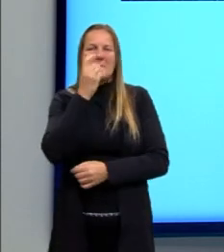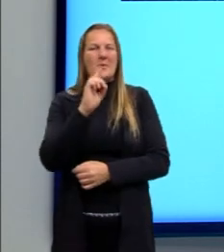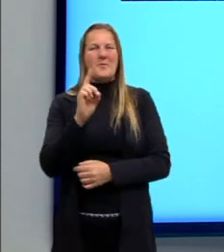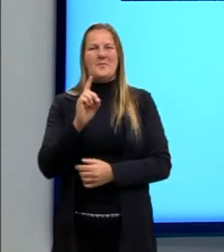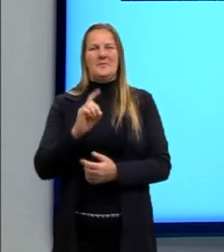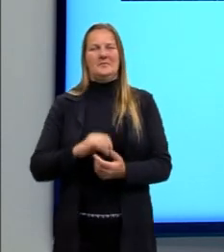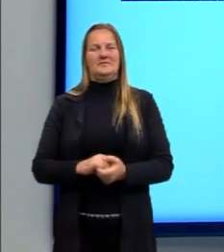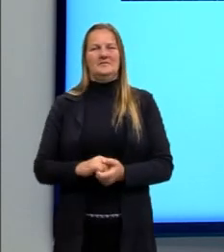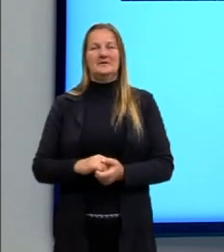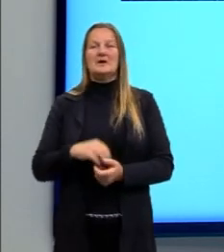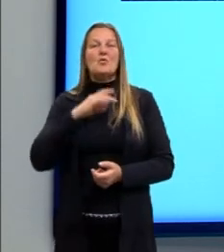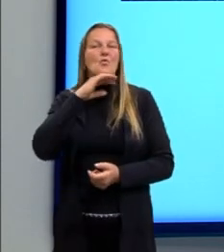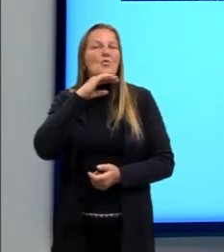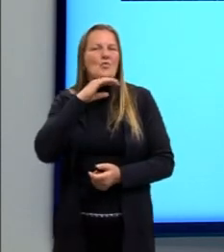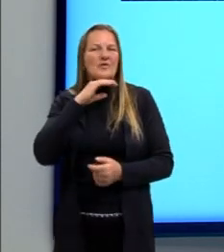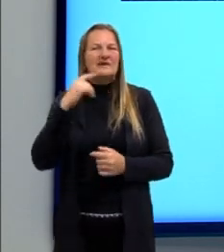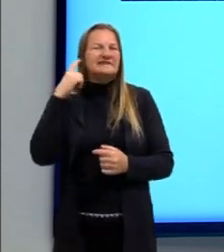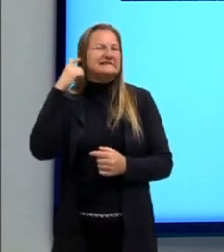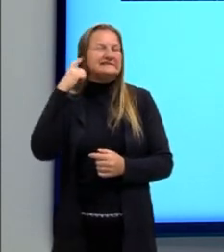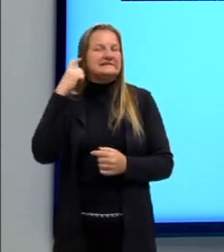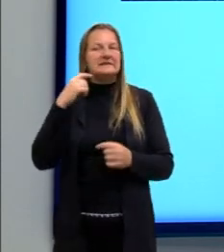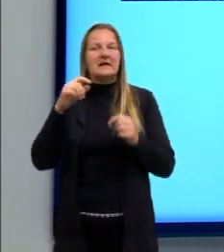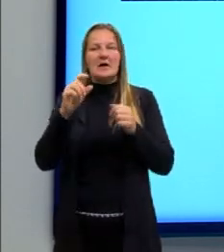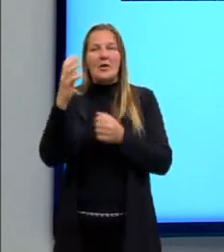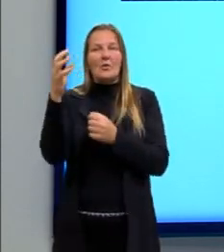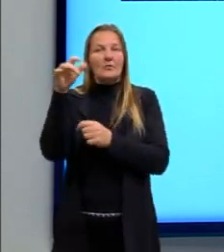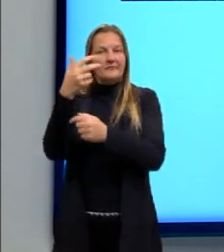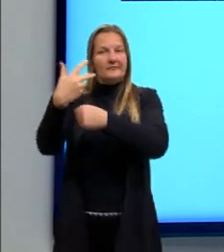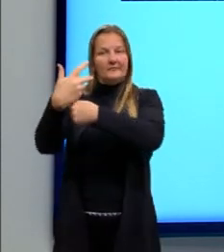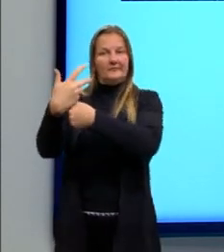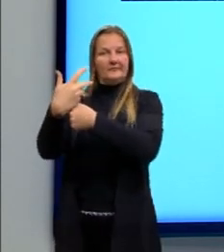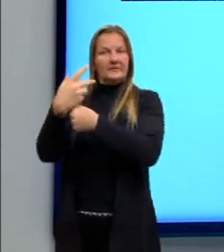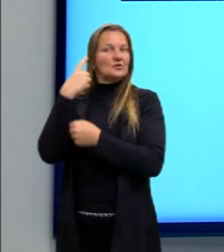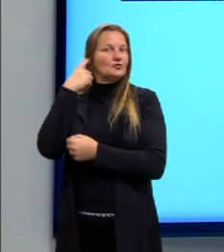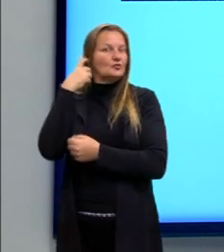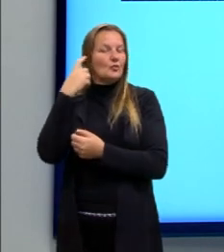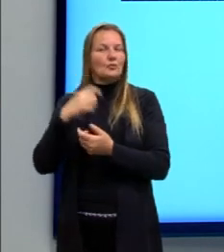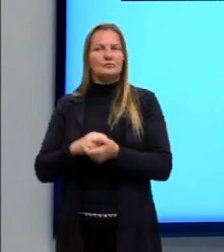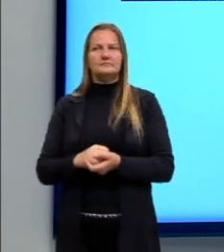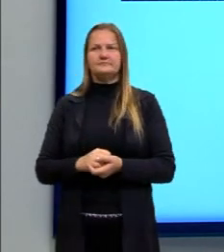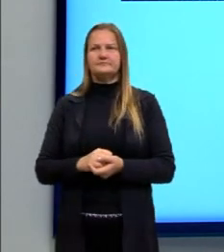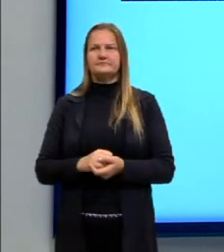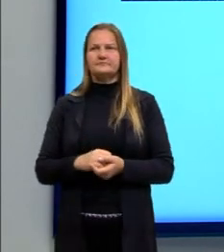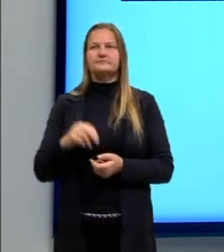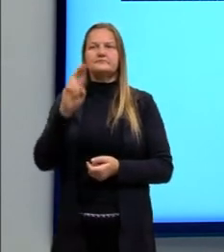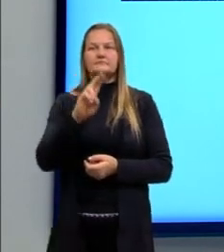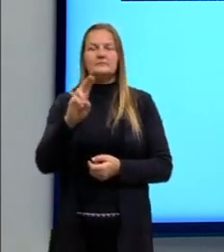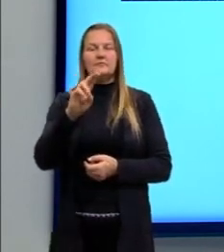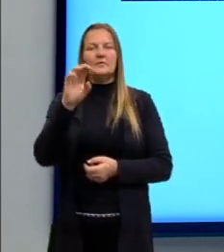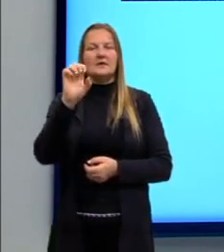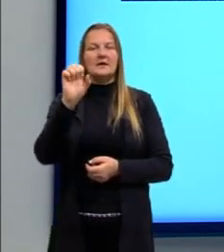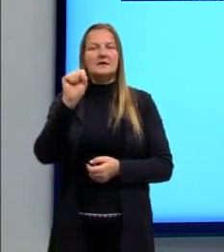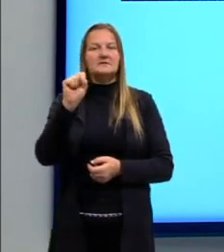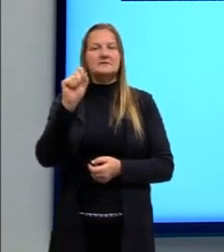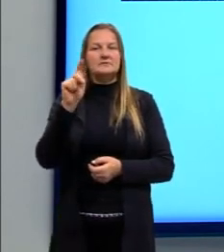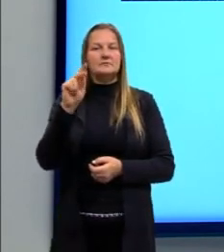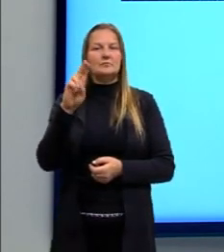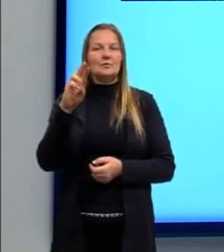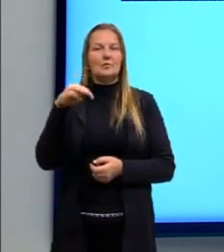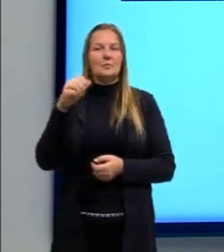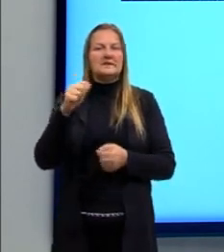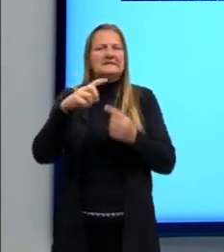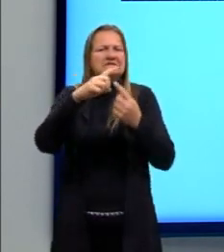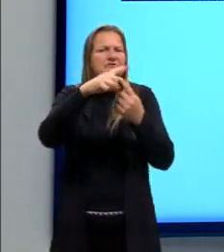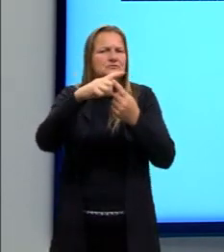eco não é legal, principalmente quando a gente está gravando som. Então a gente usa essas espumas aqui, elas têm de vários